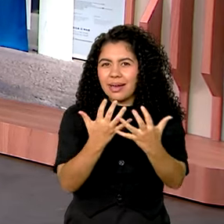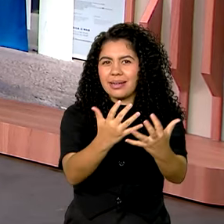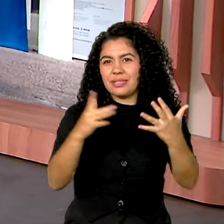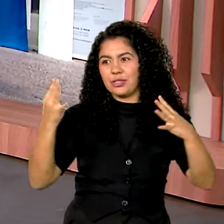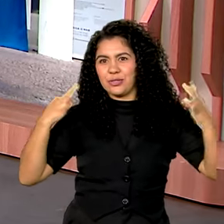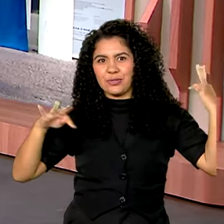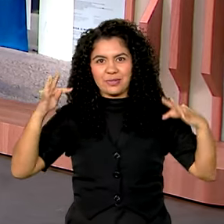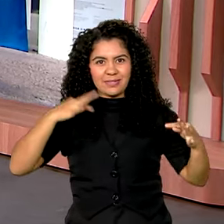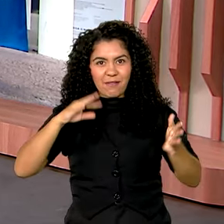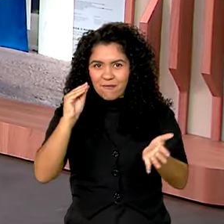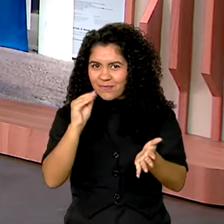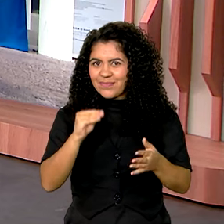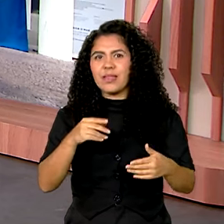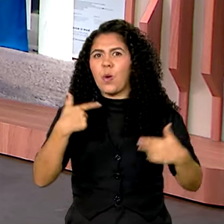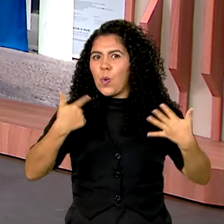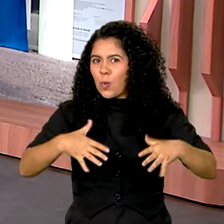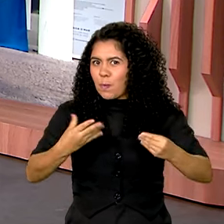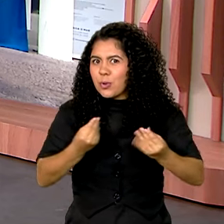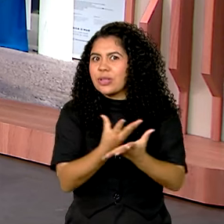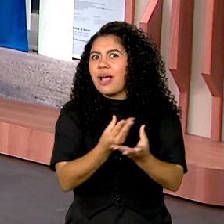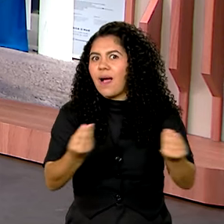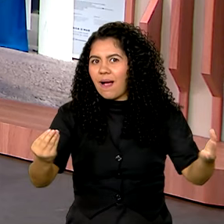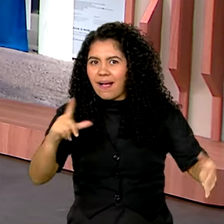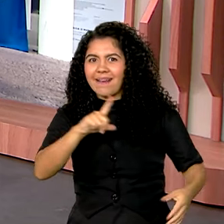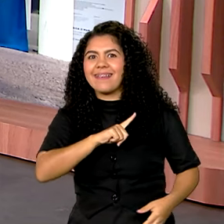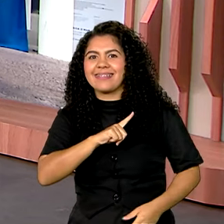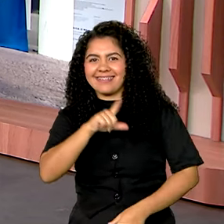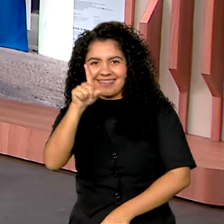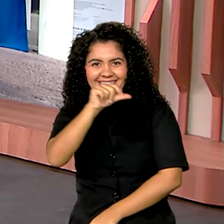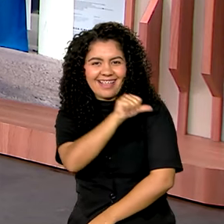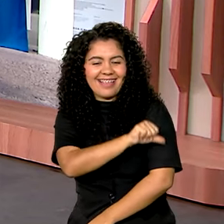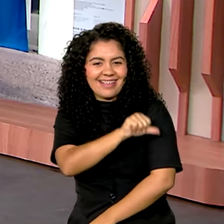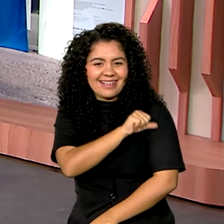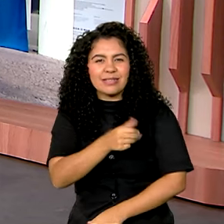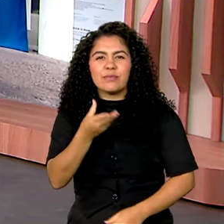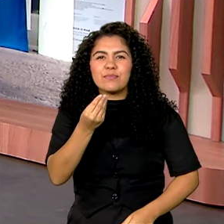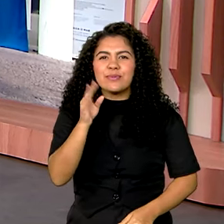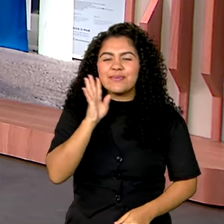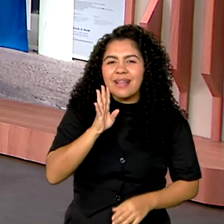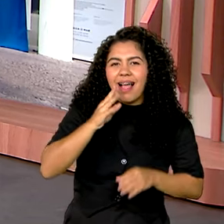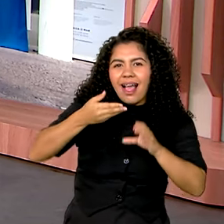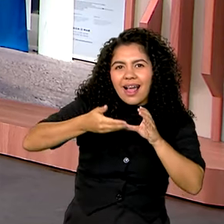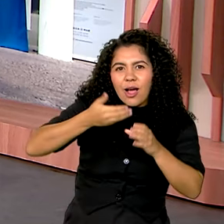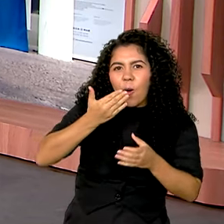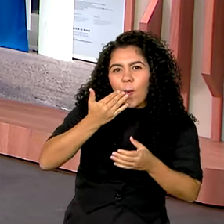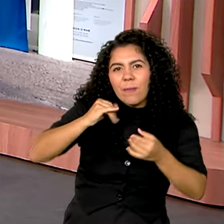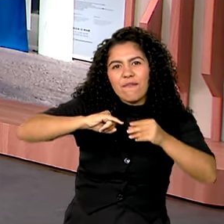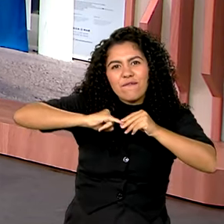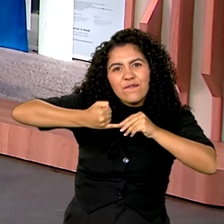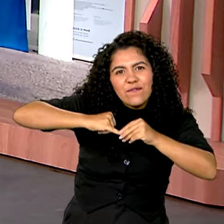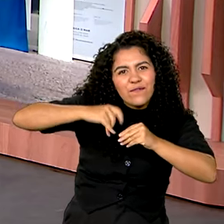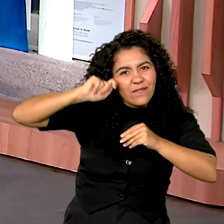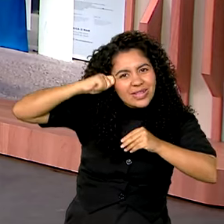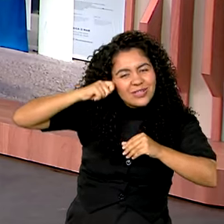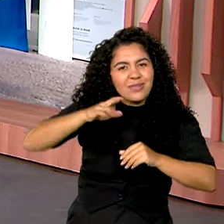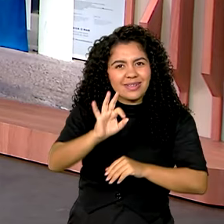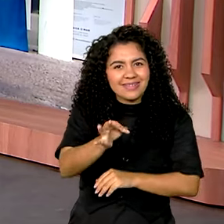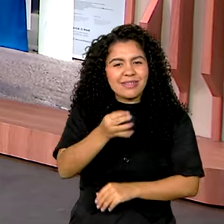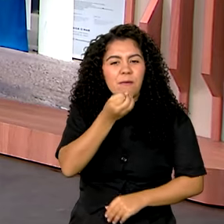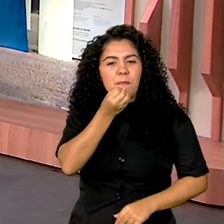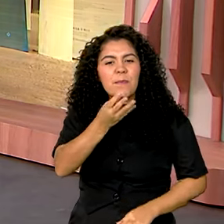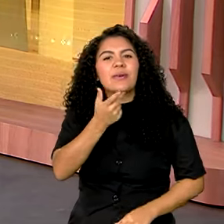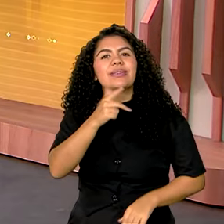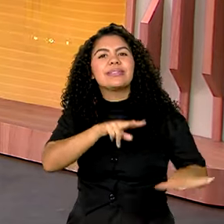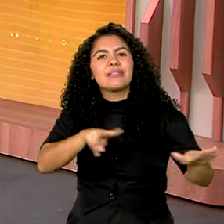Rio de Janeiro o que não falta, né? Deve ter sido muito bom comer essa feijoada nessa paisagem carioca. Obrigada, viu, Tiago? Boa semana para você.